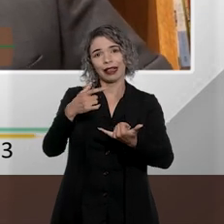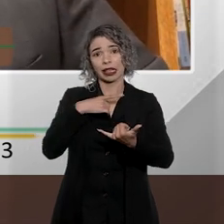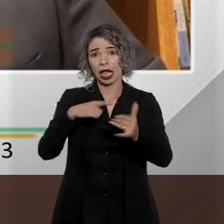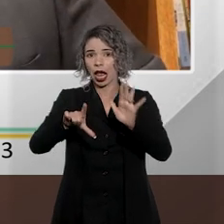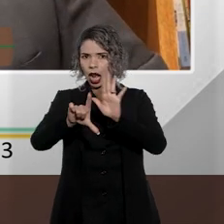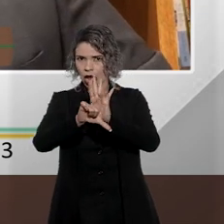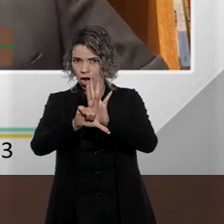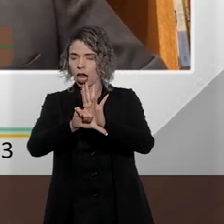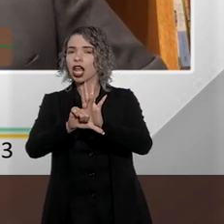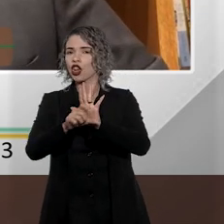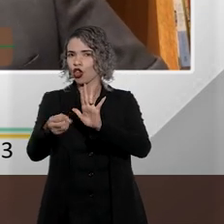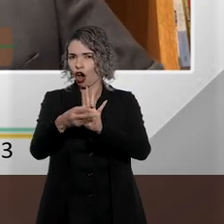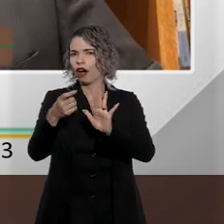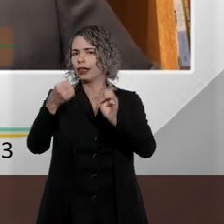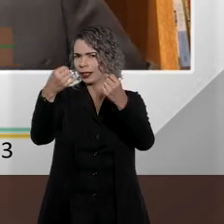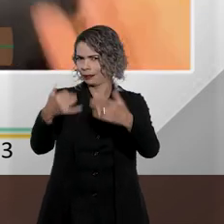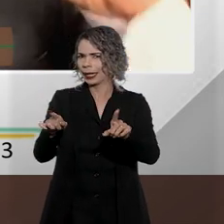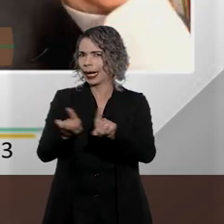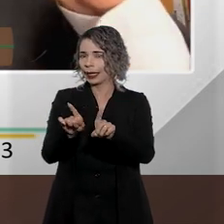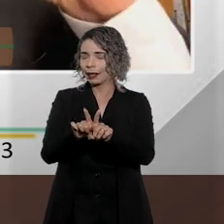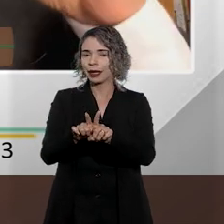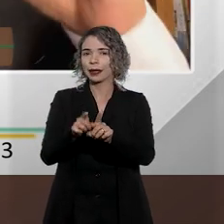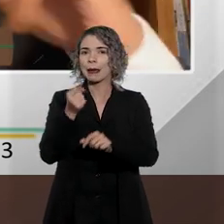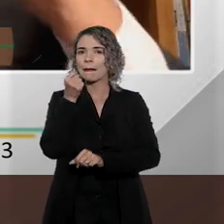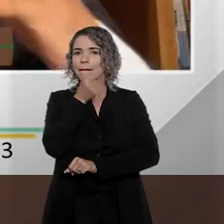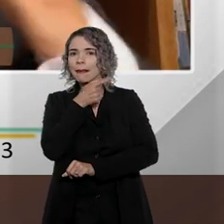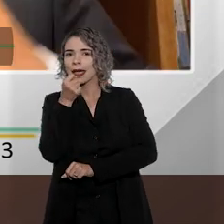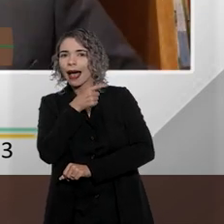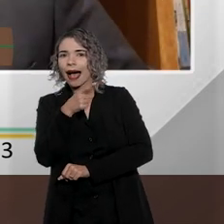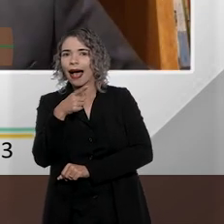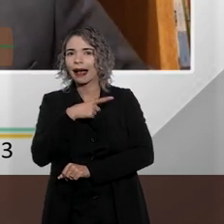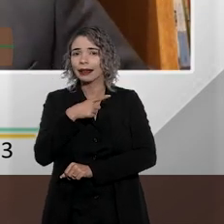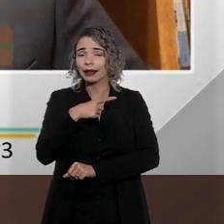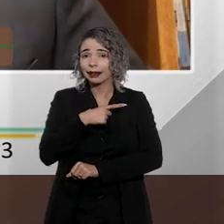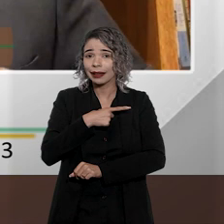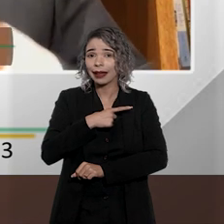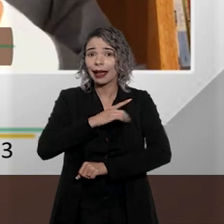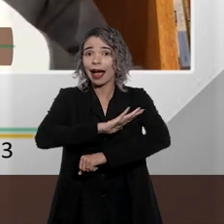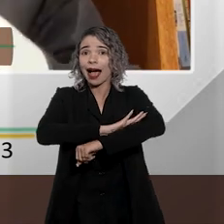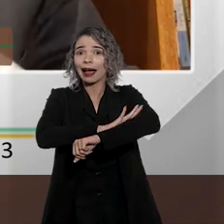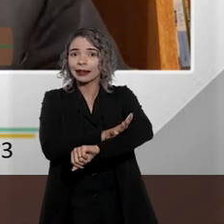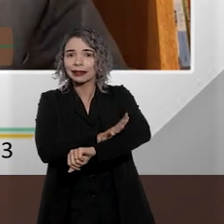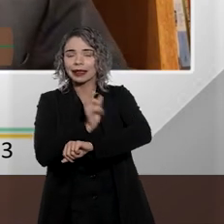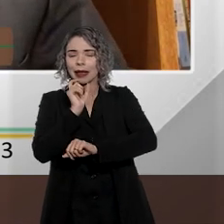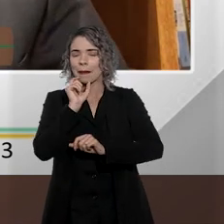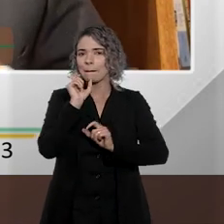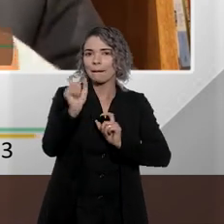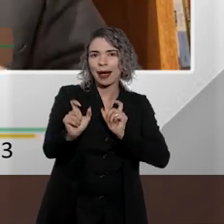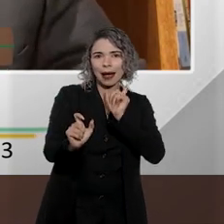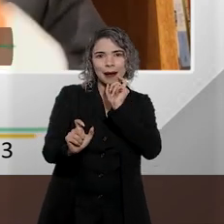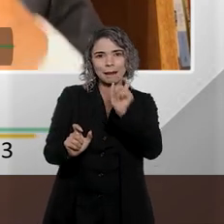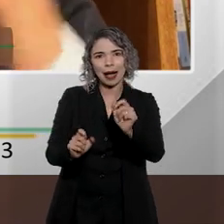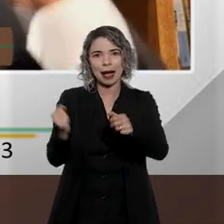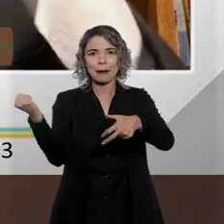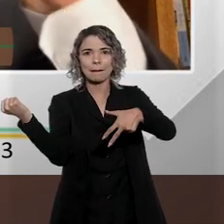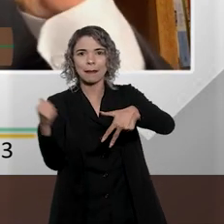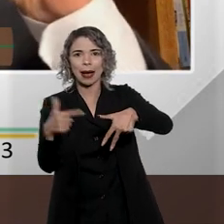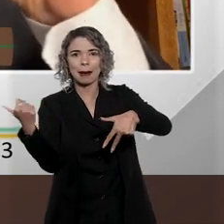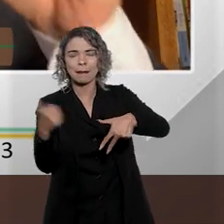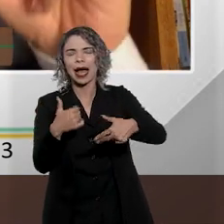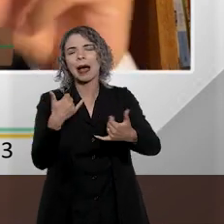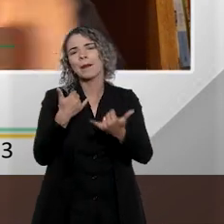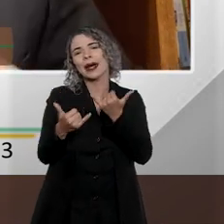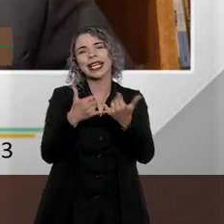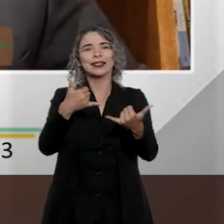nova lei, a gente vai falar sobre ele daqui a pouco. As piadas, entre aspas, racistas, as ofensas em tom de